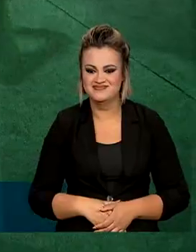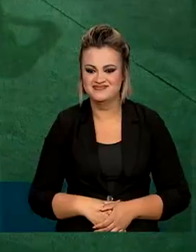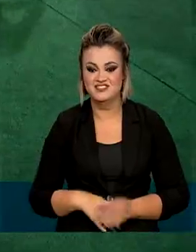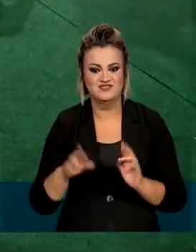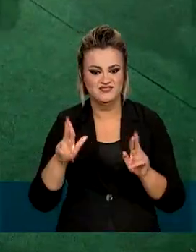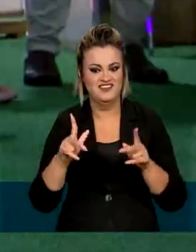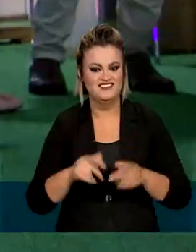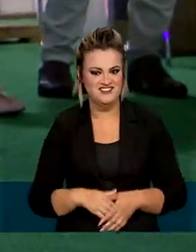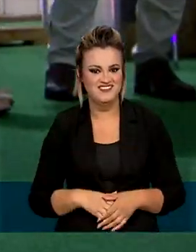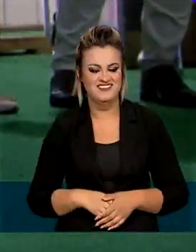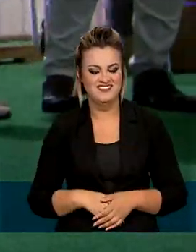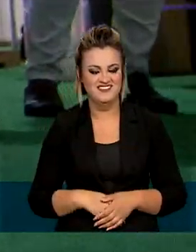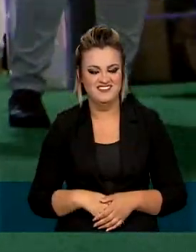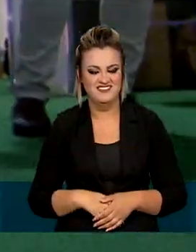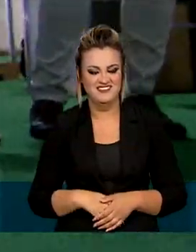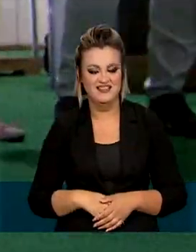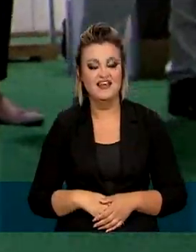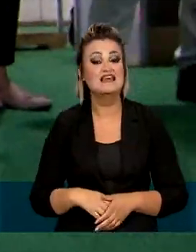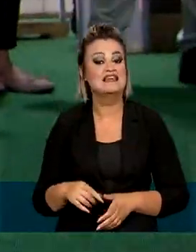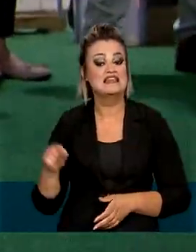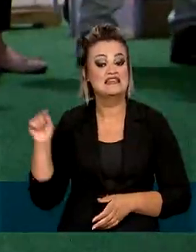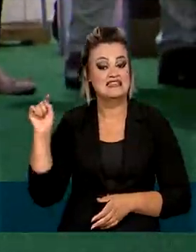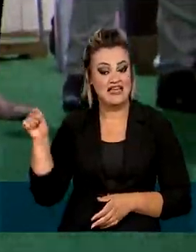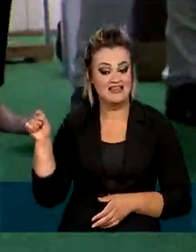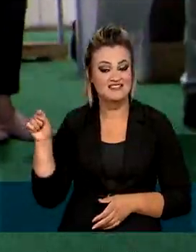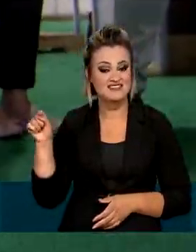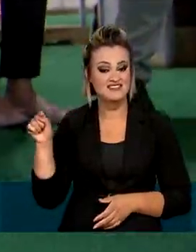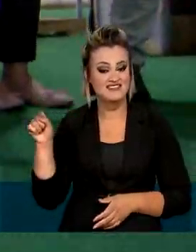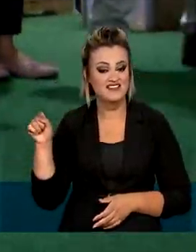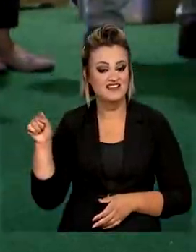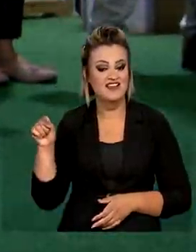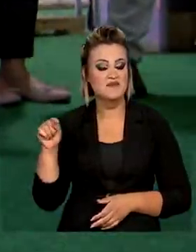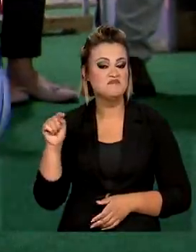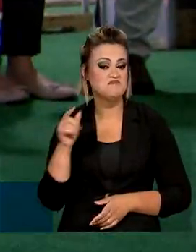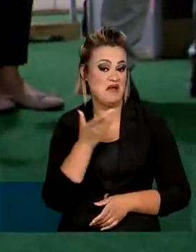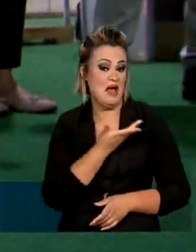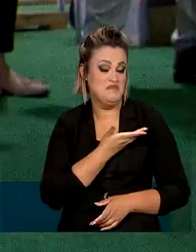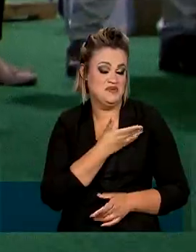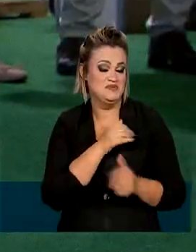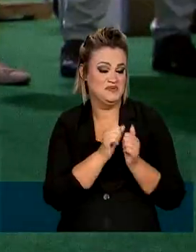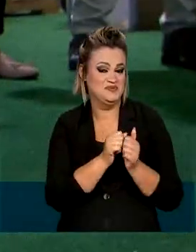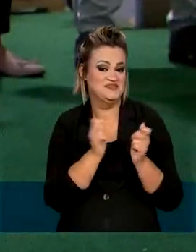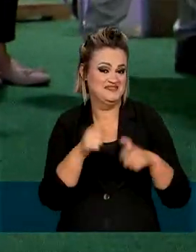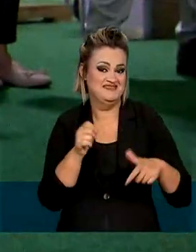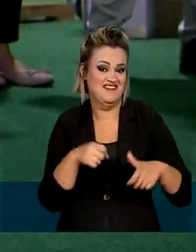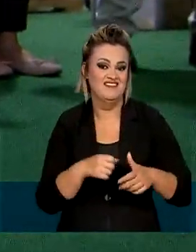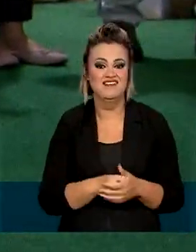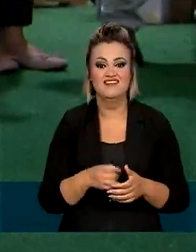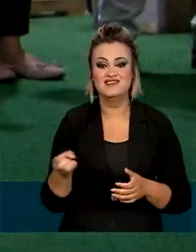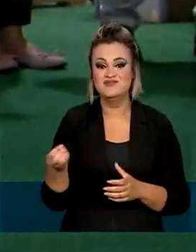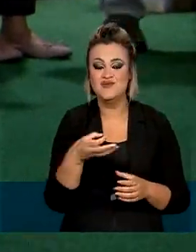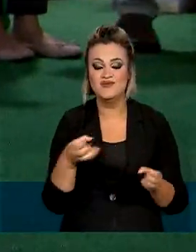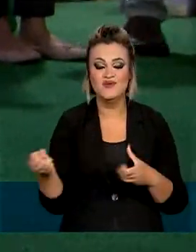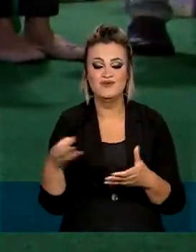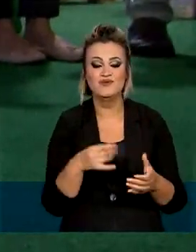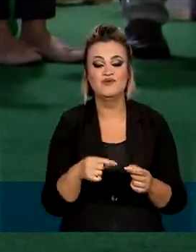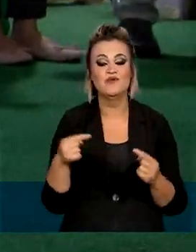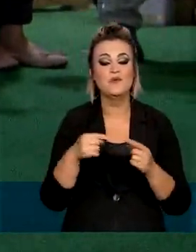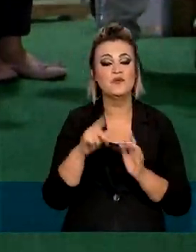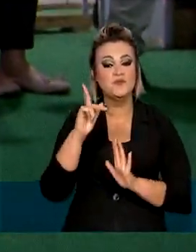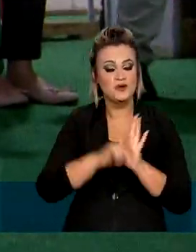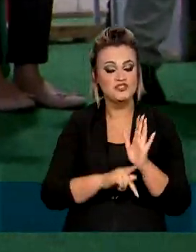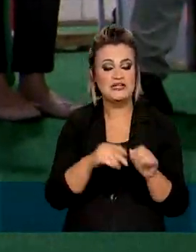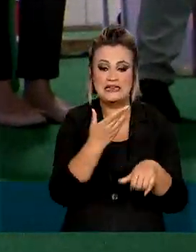diferente, né? E a promessa é que seja também um melhor amigo. A inovação vem de um projeto que